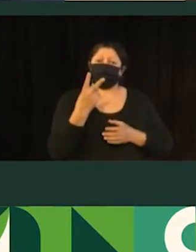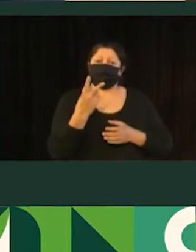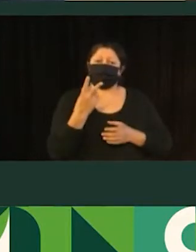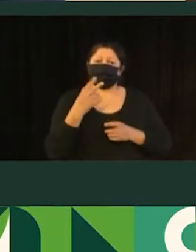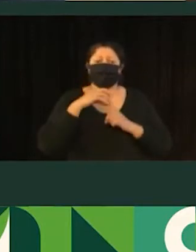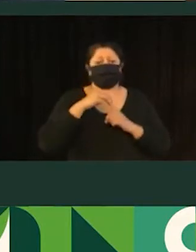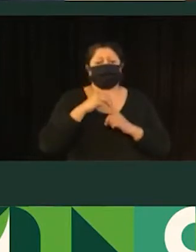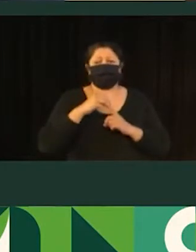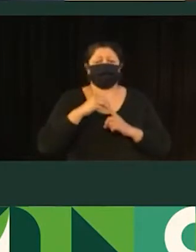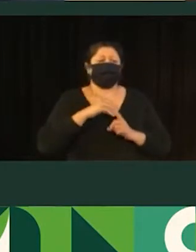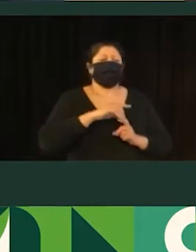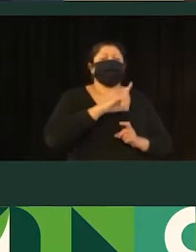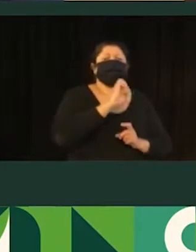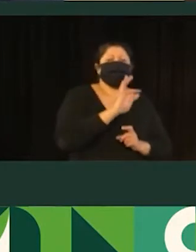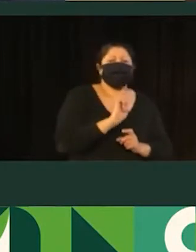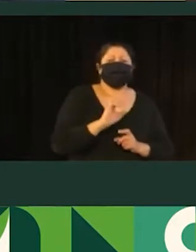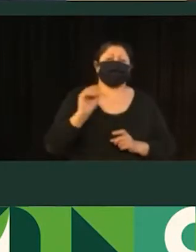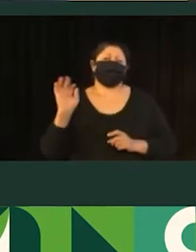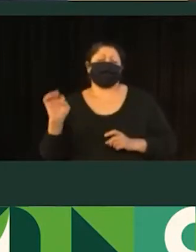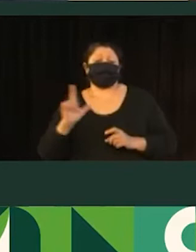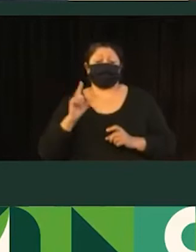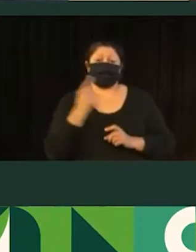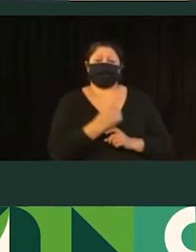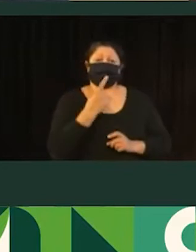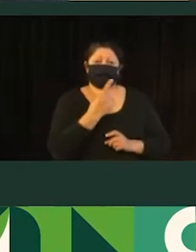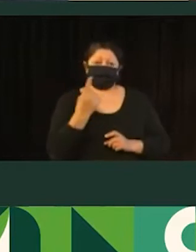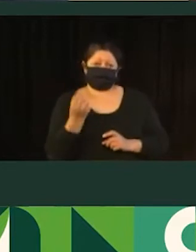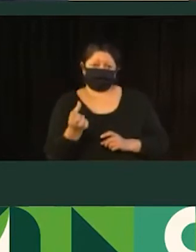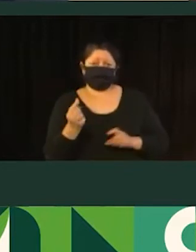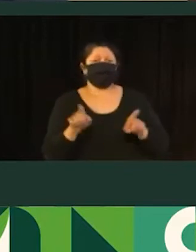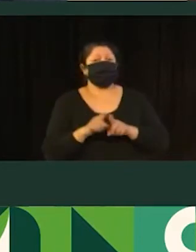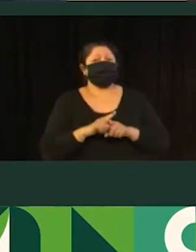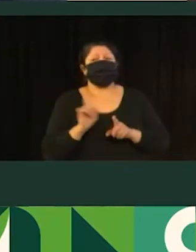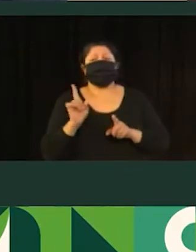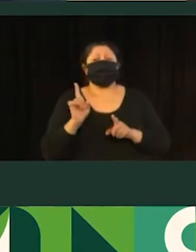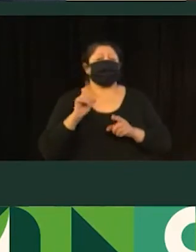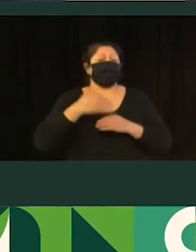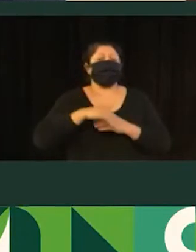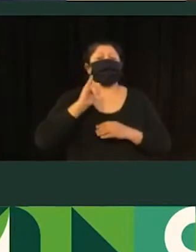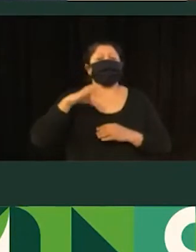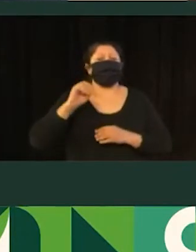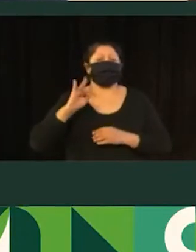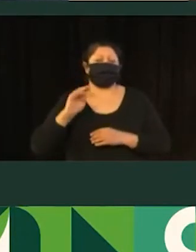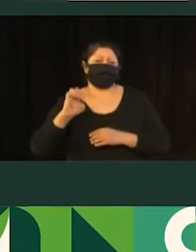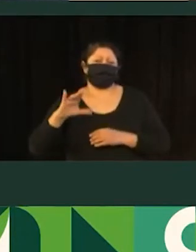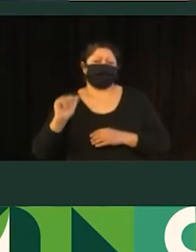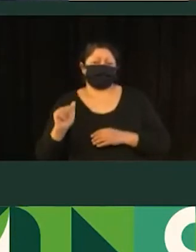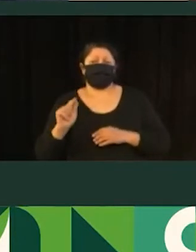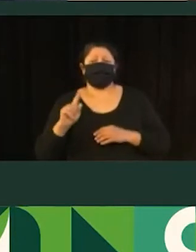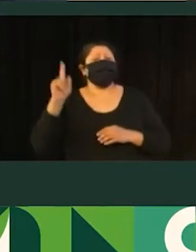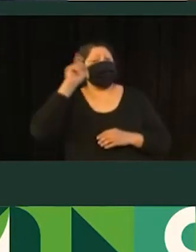o leste-oeste. A BR-116 com a Avenida Boqueirão, a BR-116 com a Inconfidência e o volume diário de